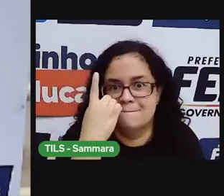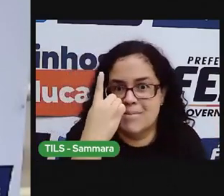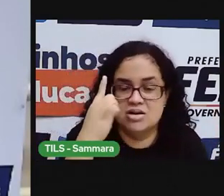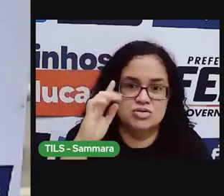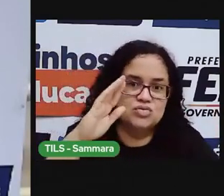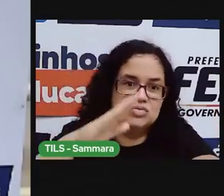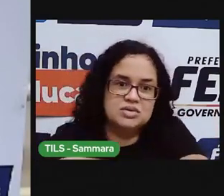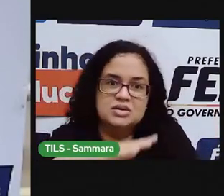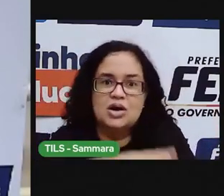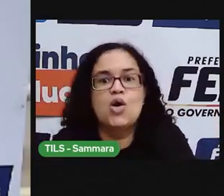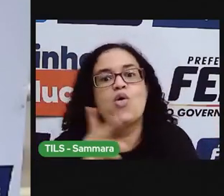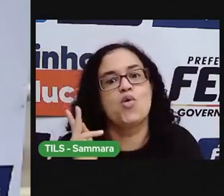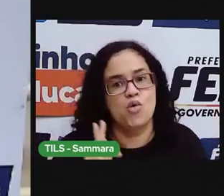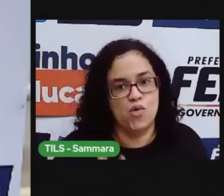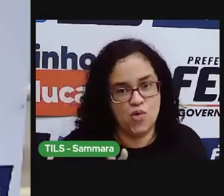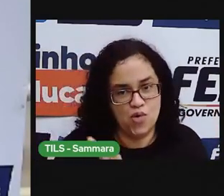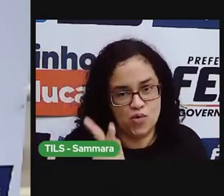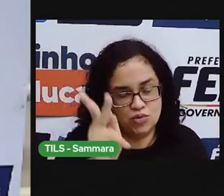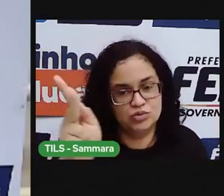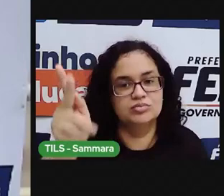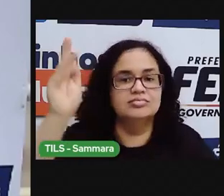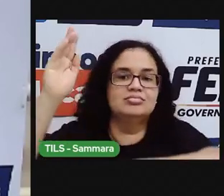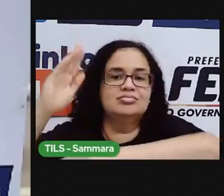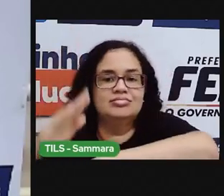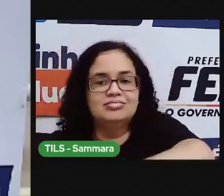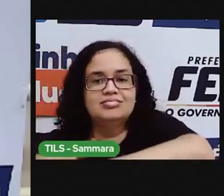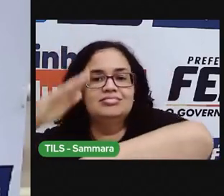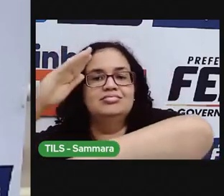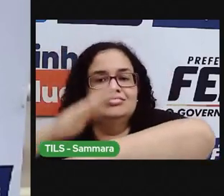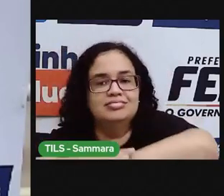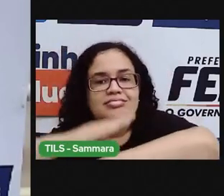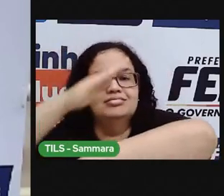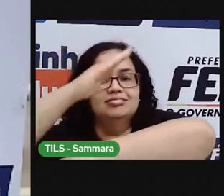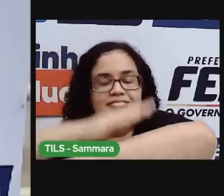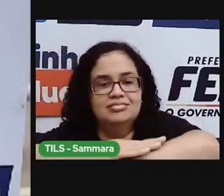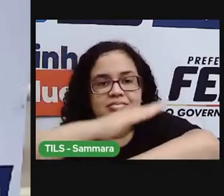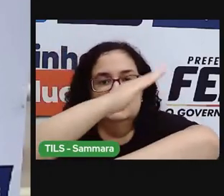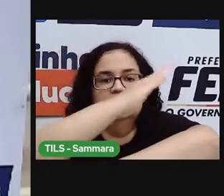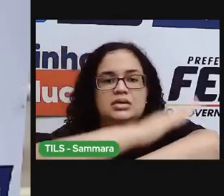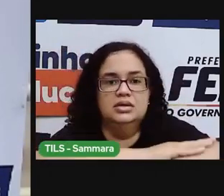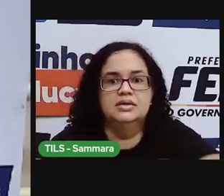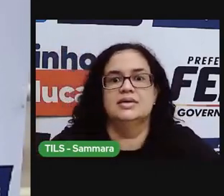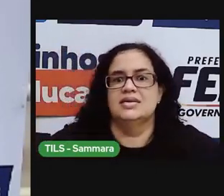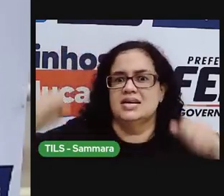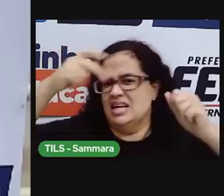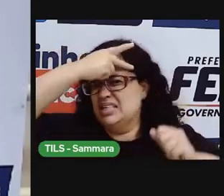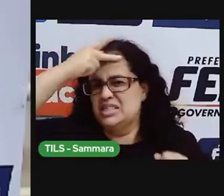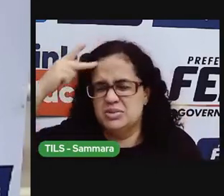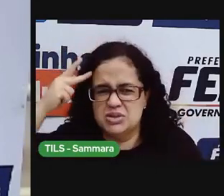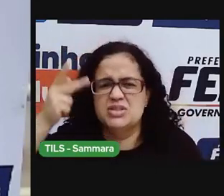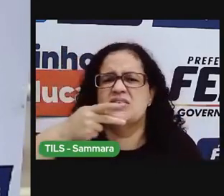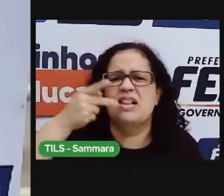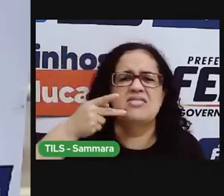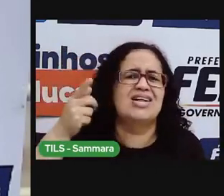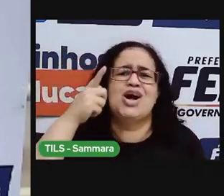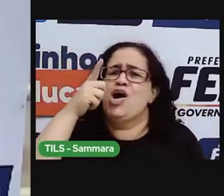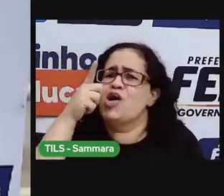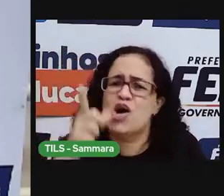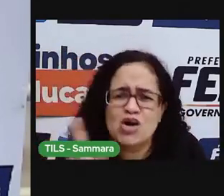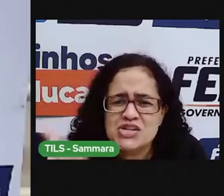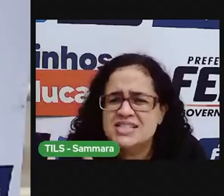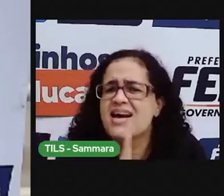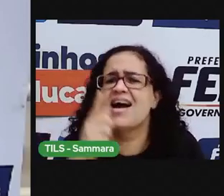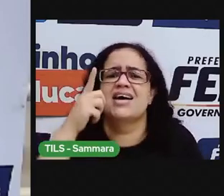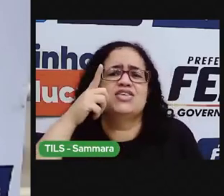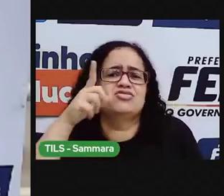um sapinho continuava a sua jornada. E a torcida sempre dizia.